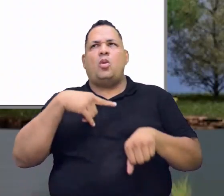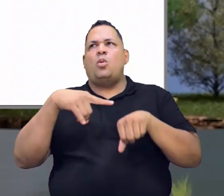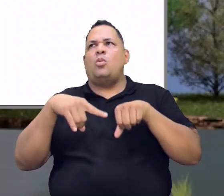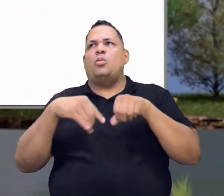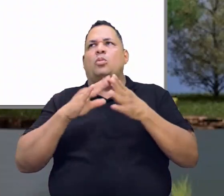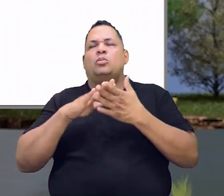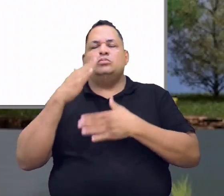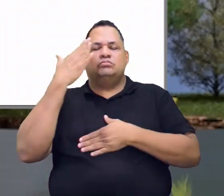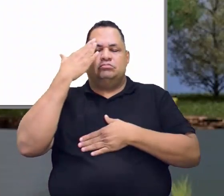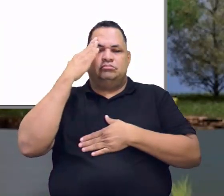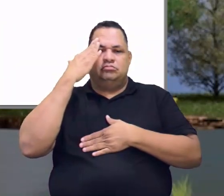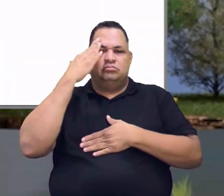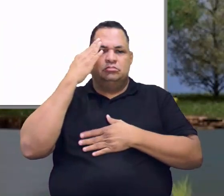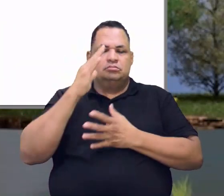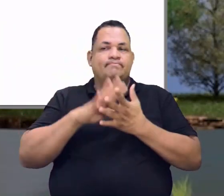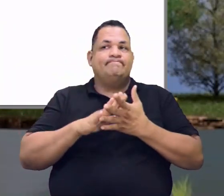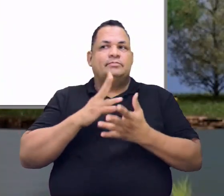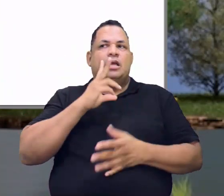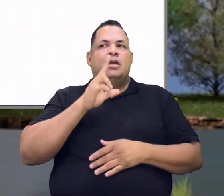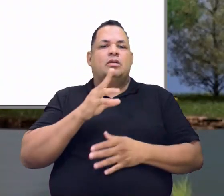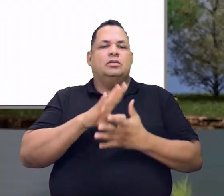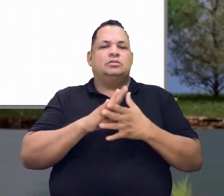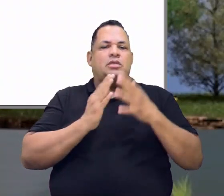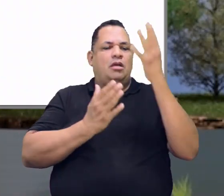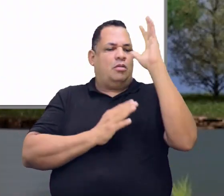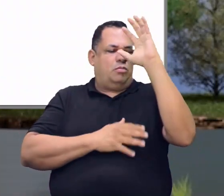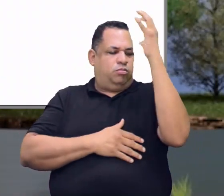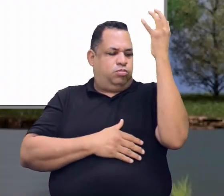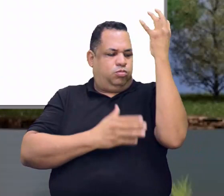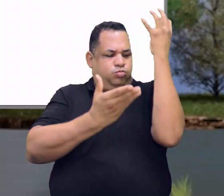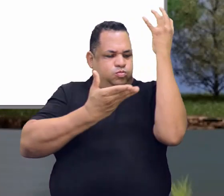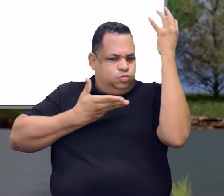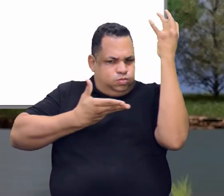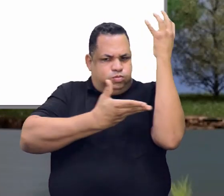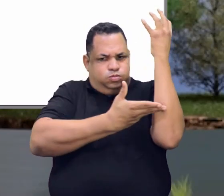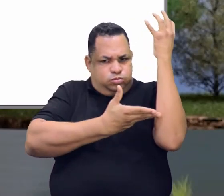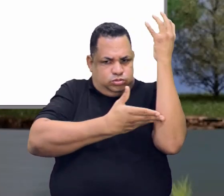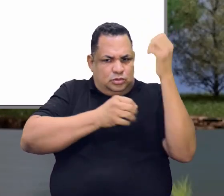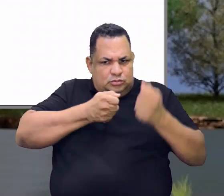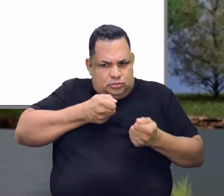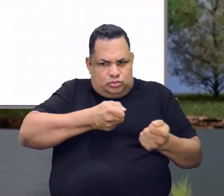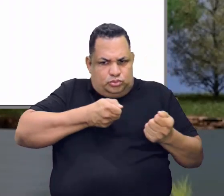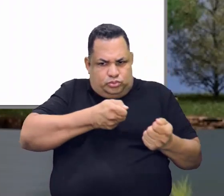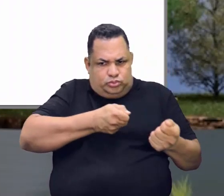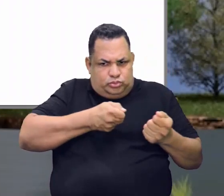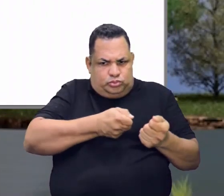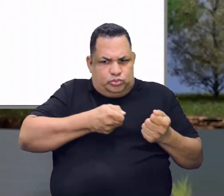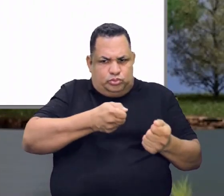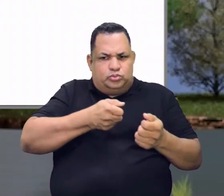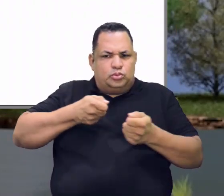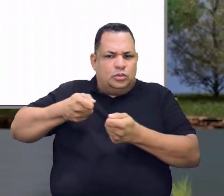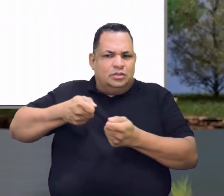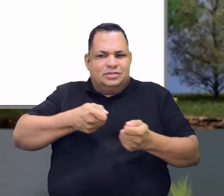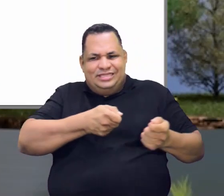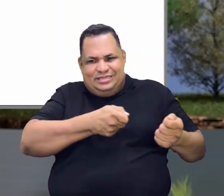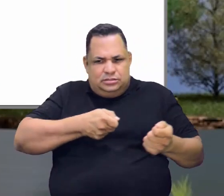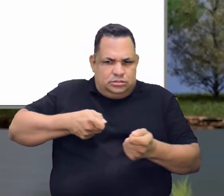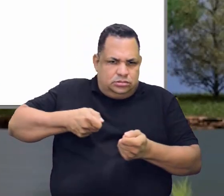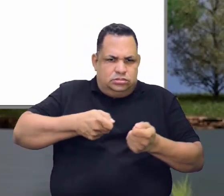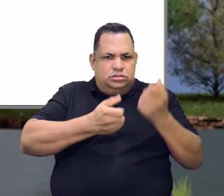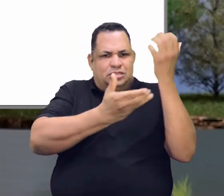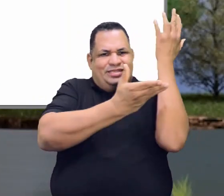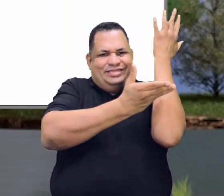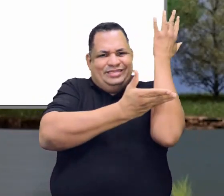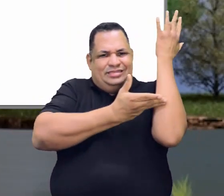É igual você pega-se uma árvore, você pega o motosserra, você corta a árvore. Ali, você vê a digital